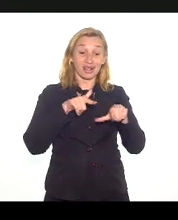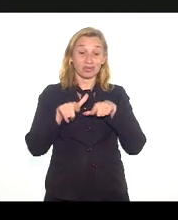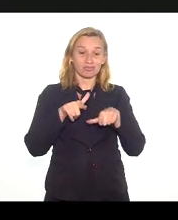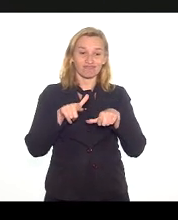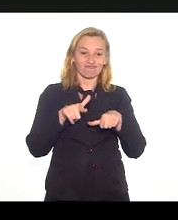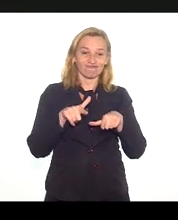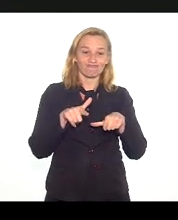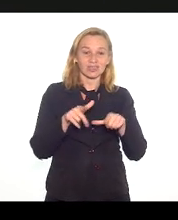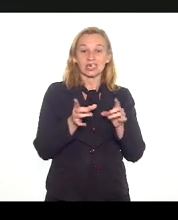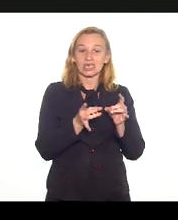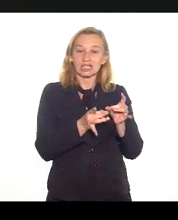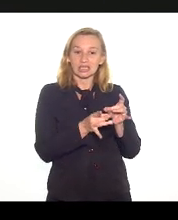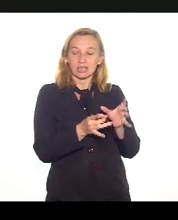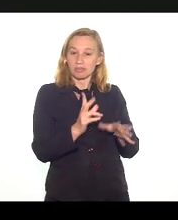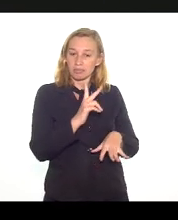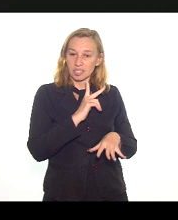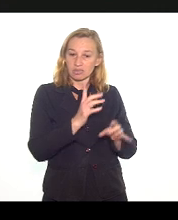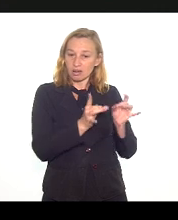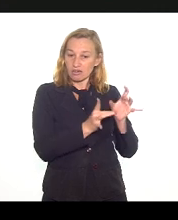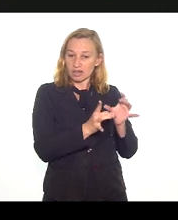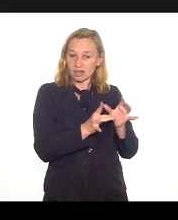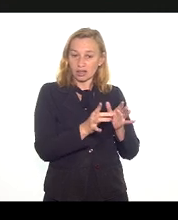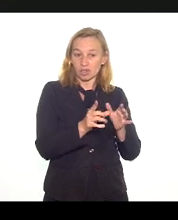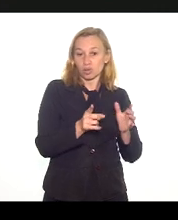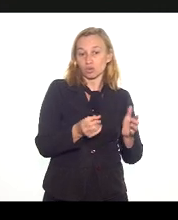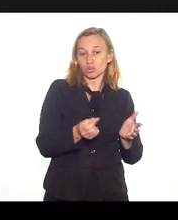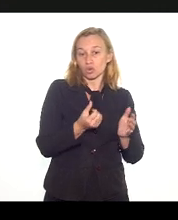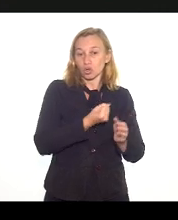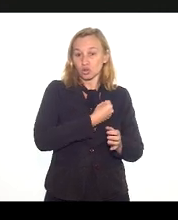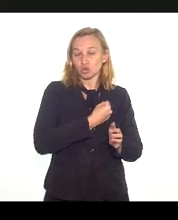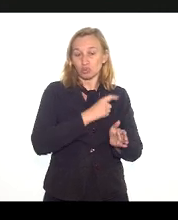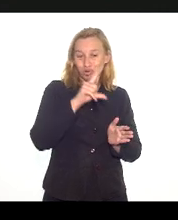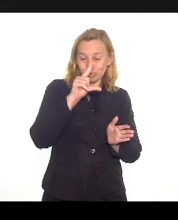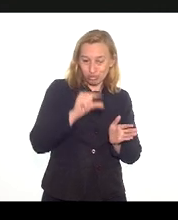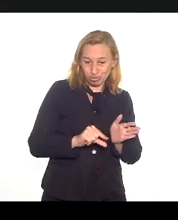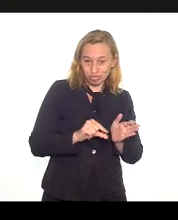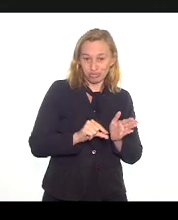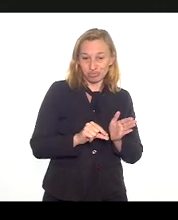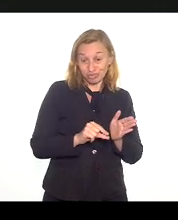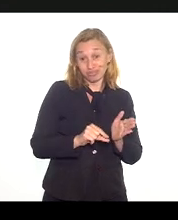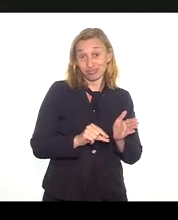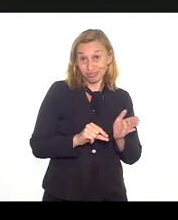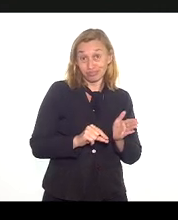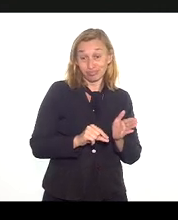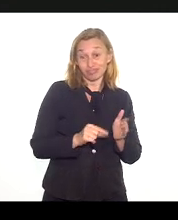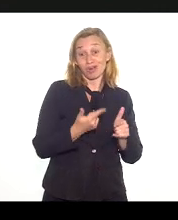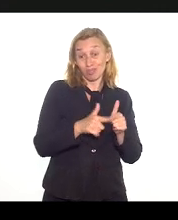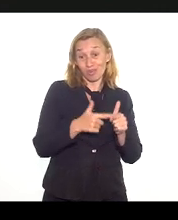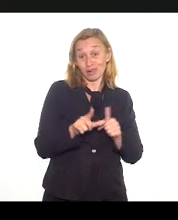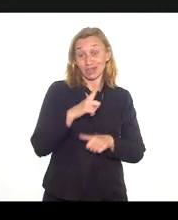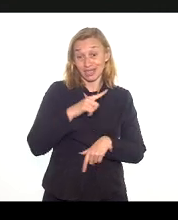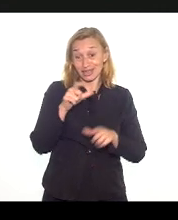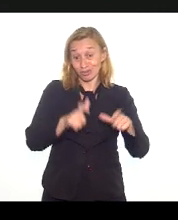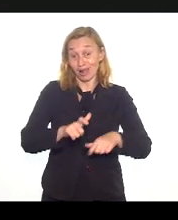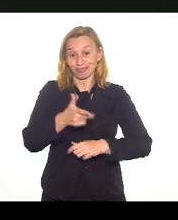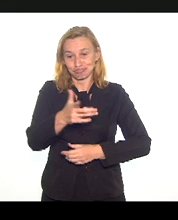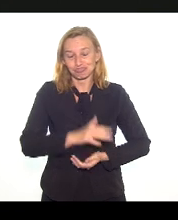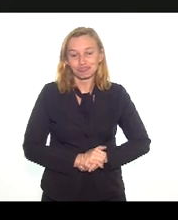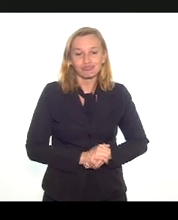privado, população extremamente baixa, é uma região dormitória e problemática. Pode ir, Magamar.